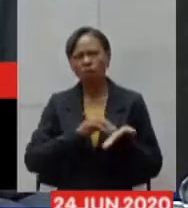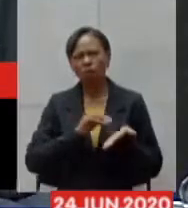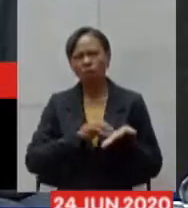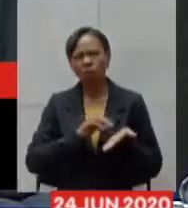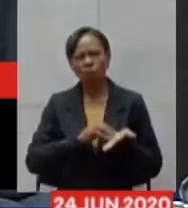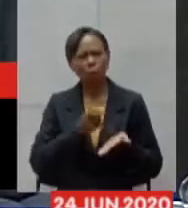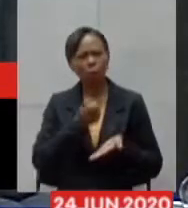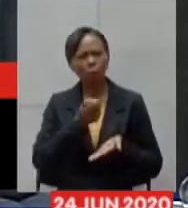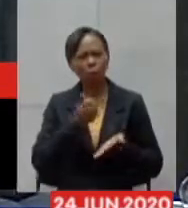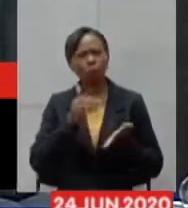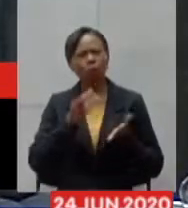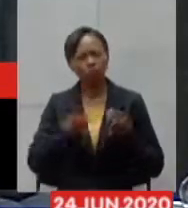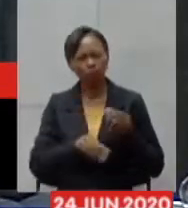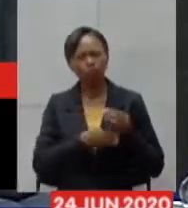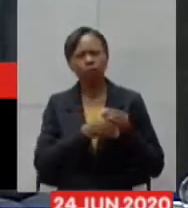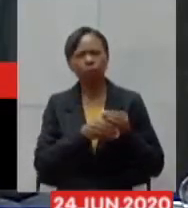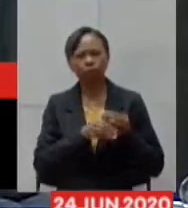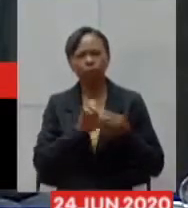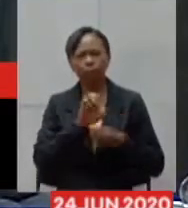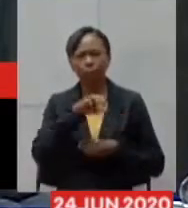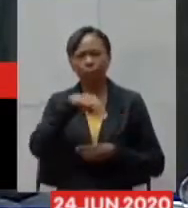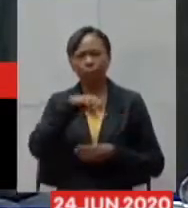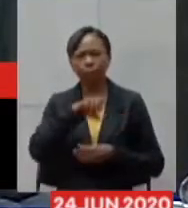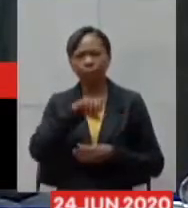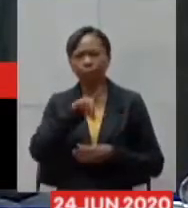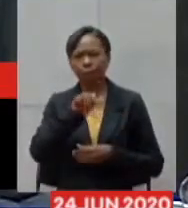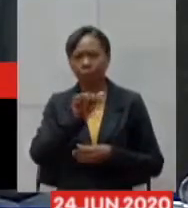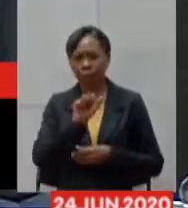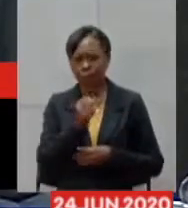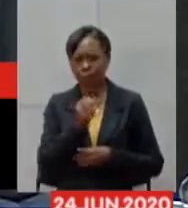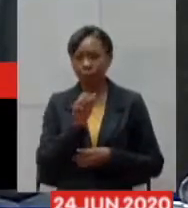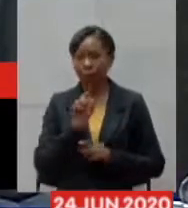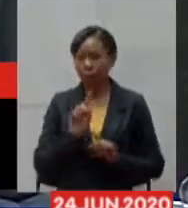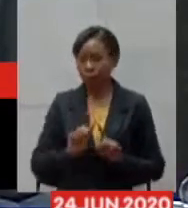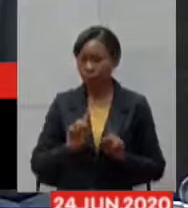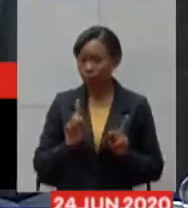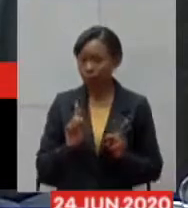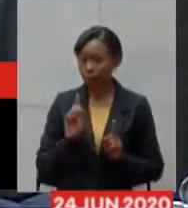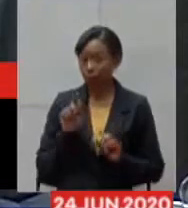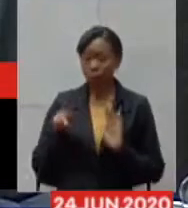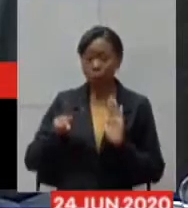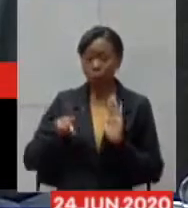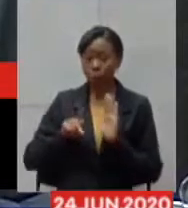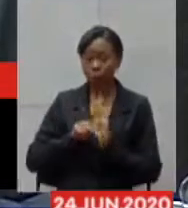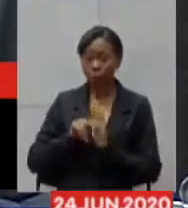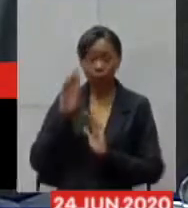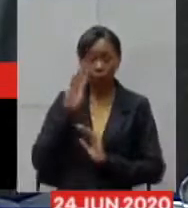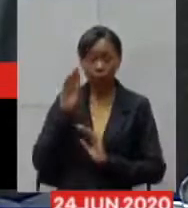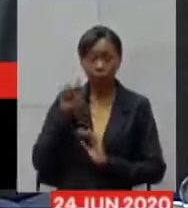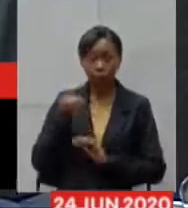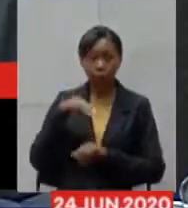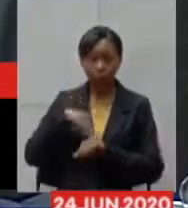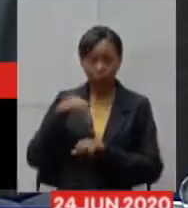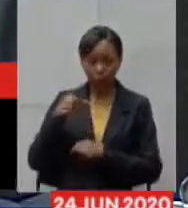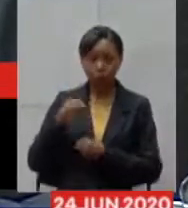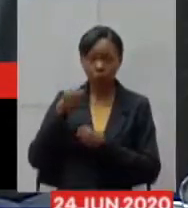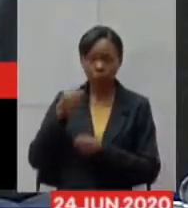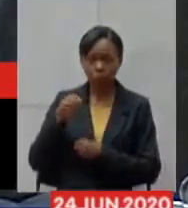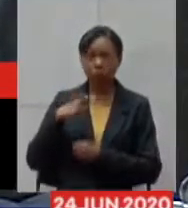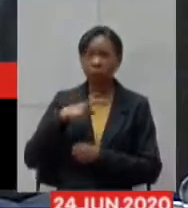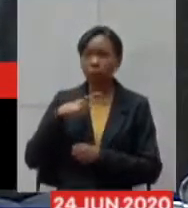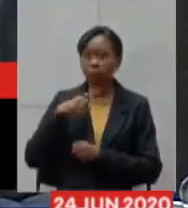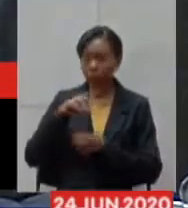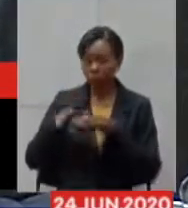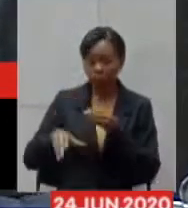lembrar o caso específico de Muriaé é que houve mudança de plano ou seja a emenda tinha um